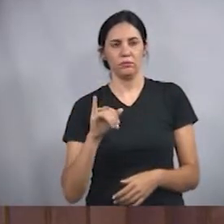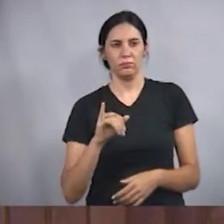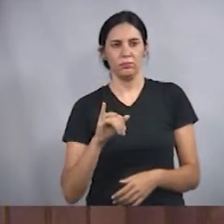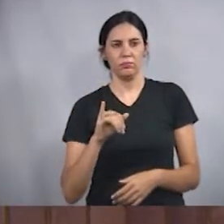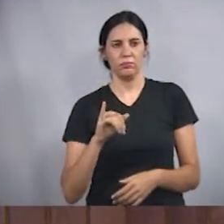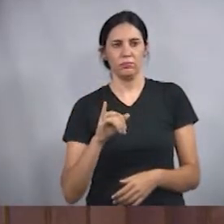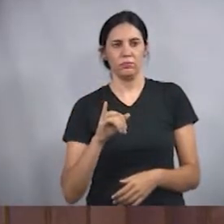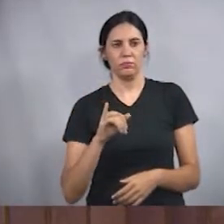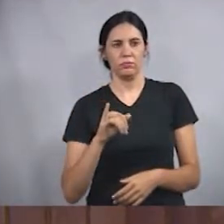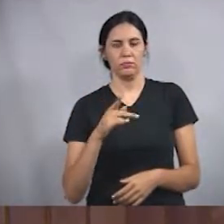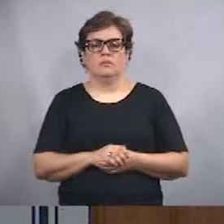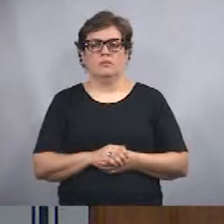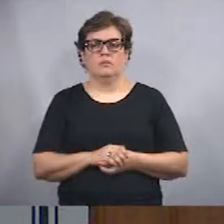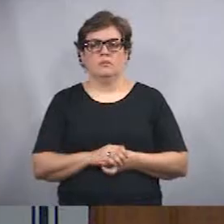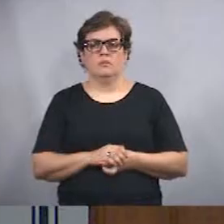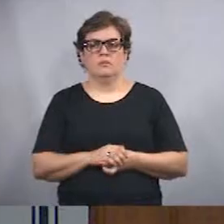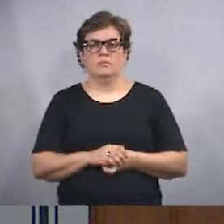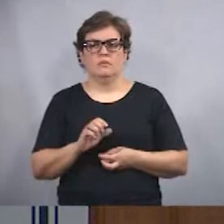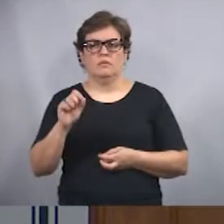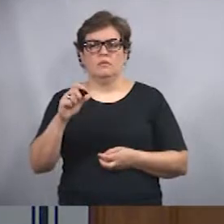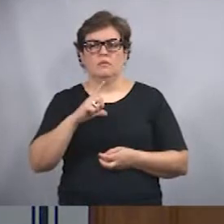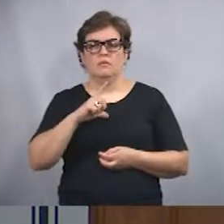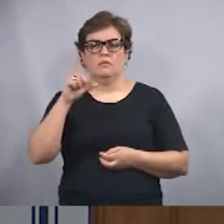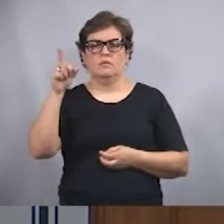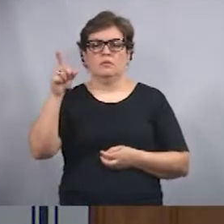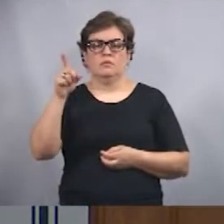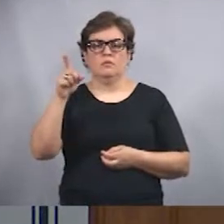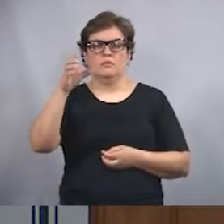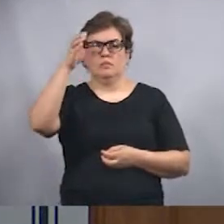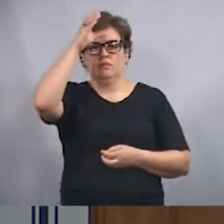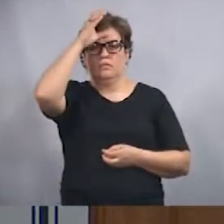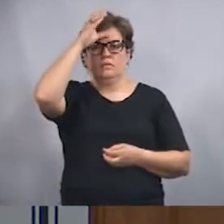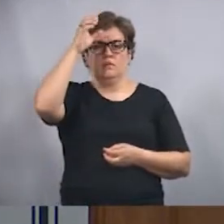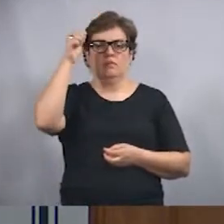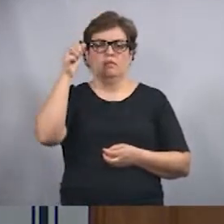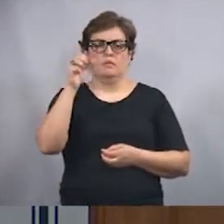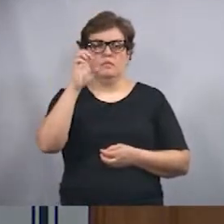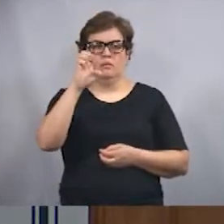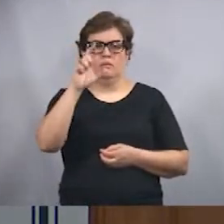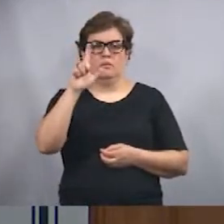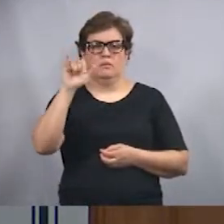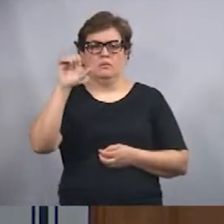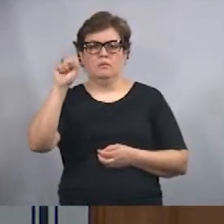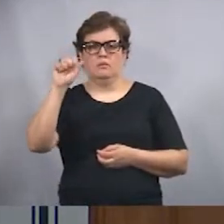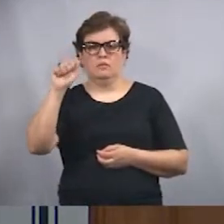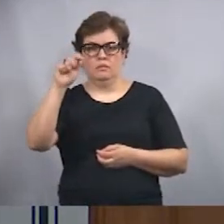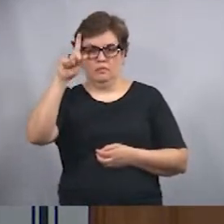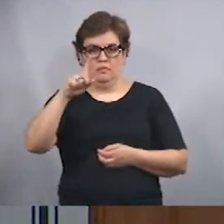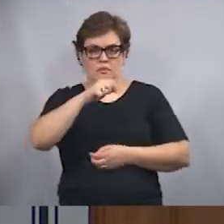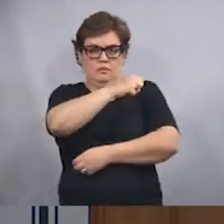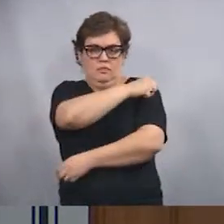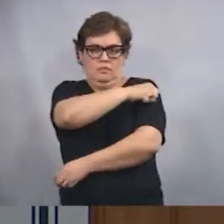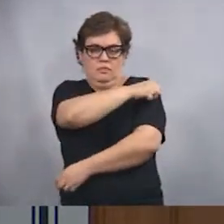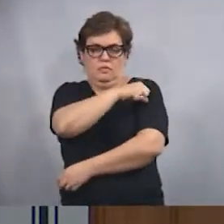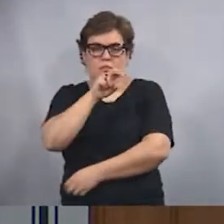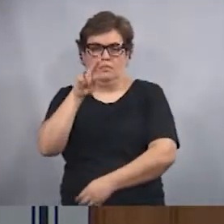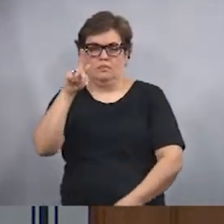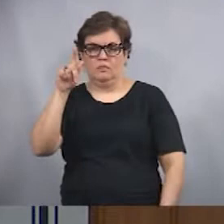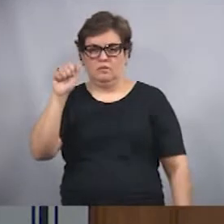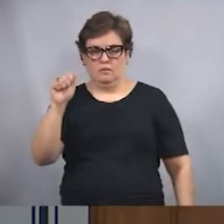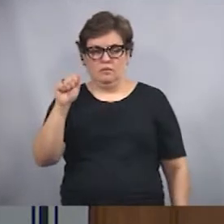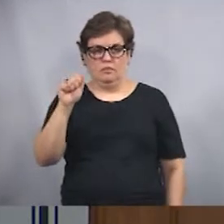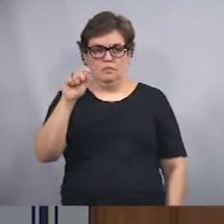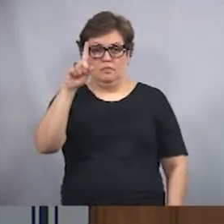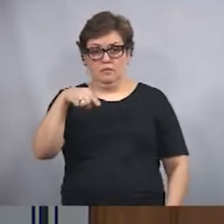projetos foram aprovados. O primeiro votado foi o projeto de autoria do vereador Albuquerque, modificando a lei nº